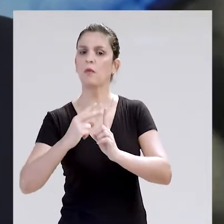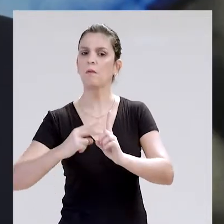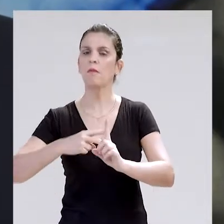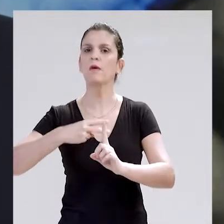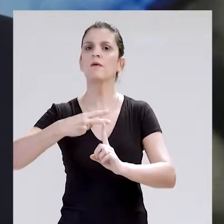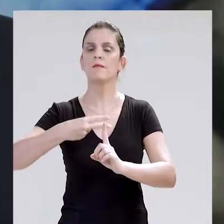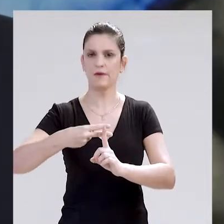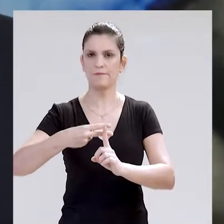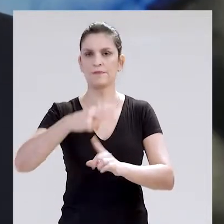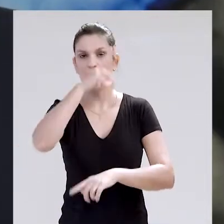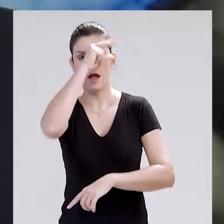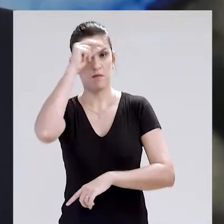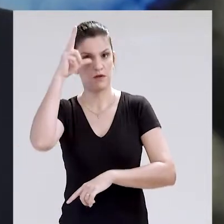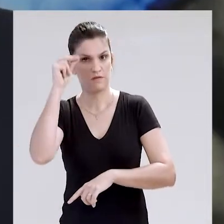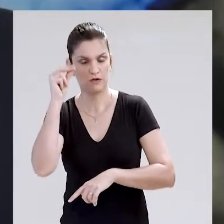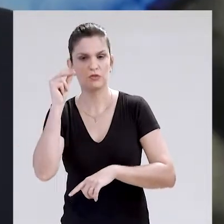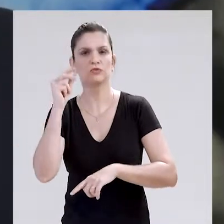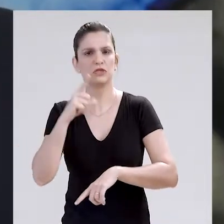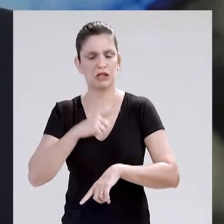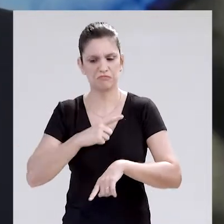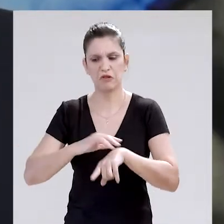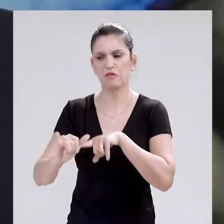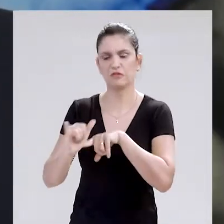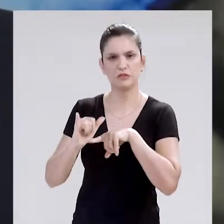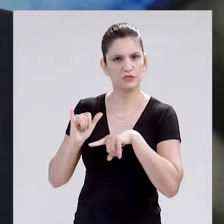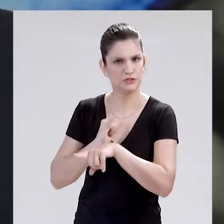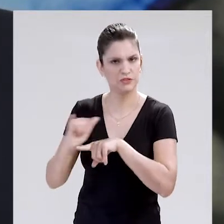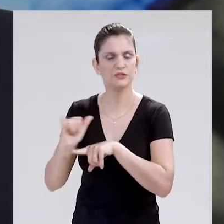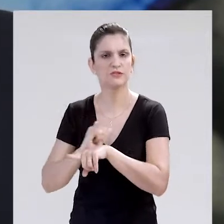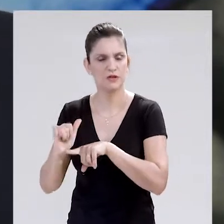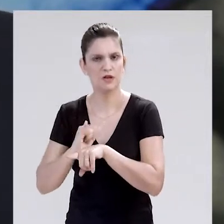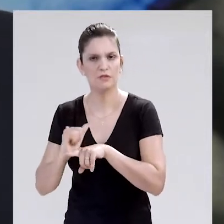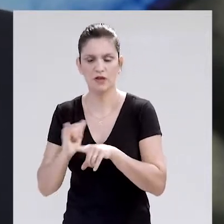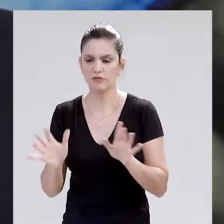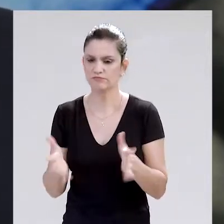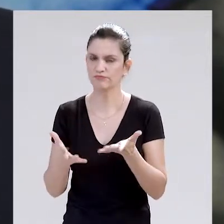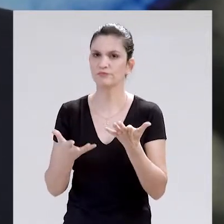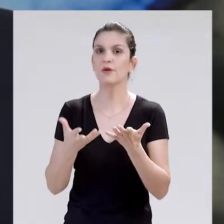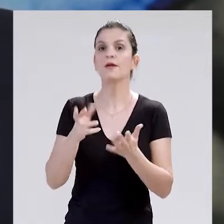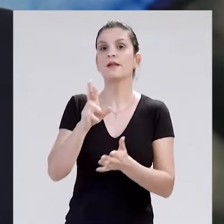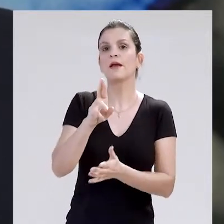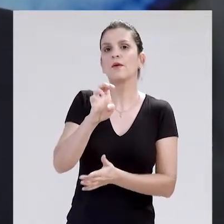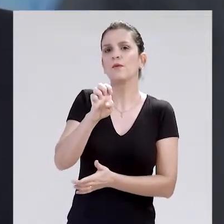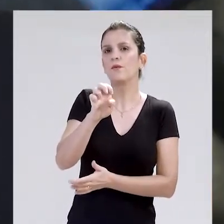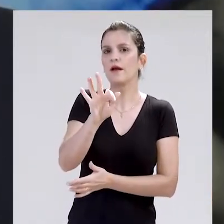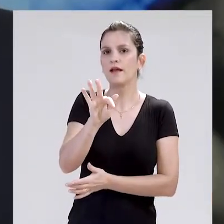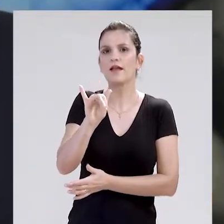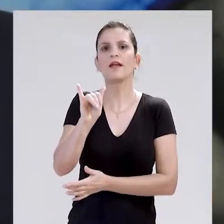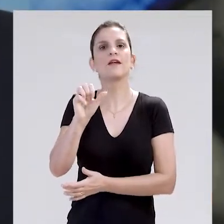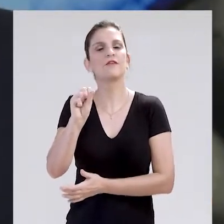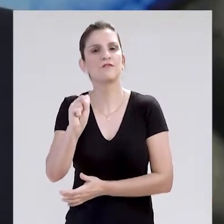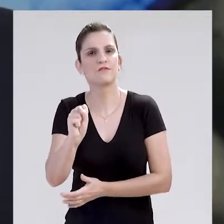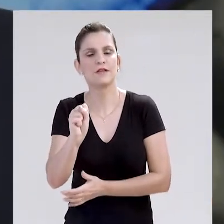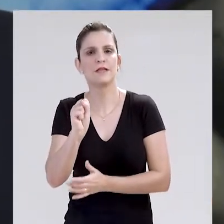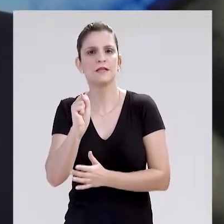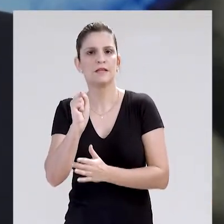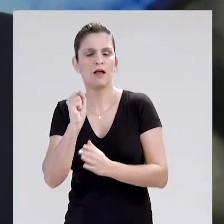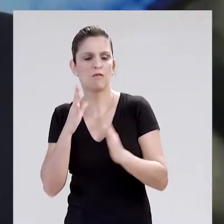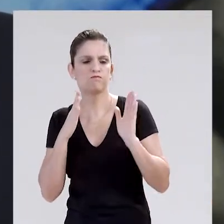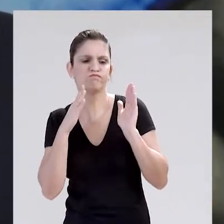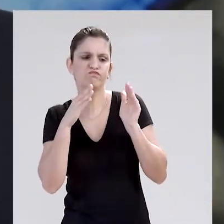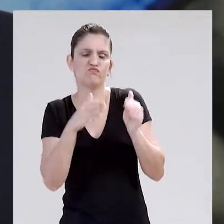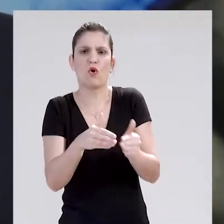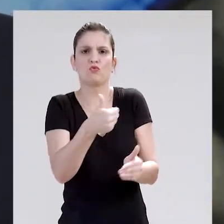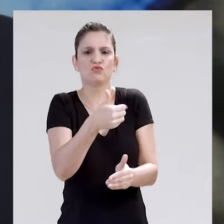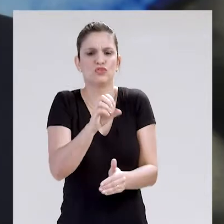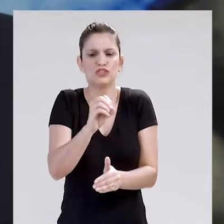começou a reagir. A Prefeitura fez uma série de iniciativas, como por exemplo o Refis, o Refis foi